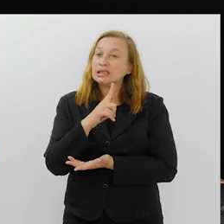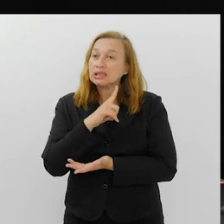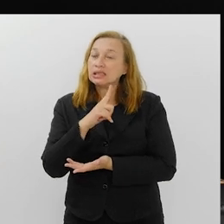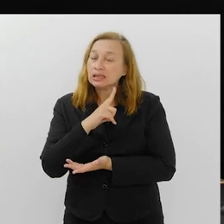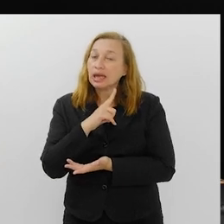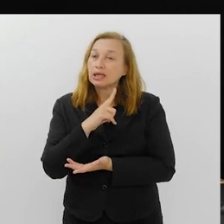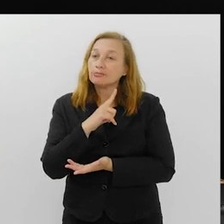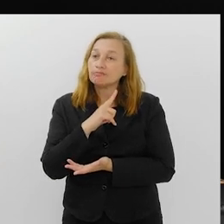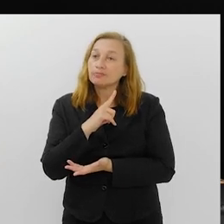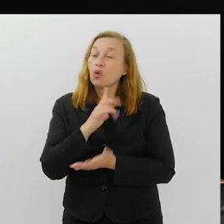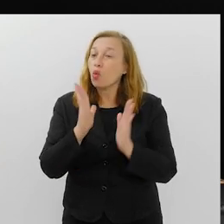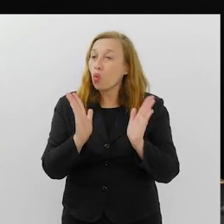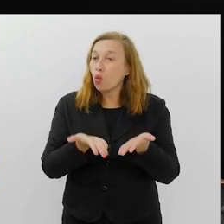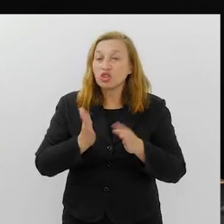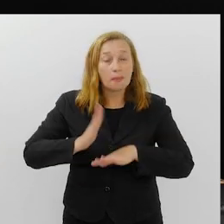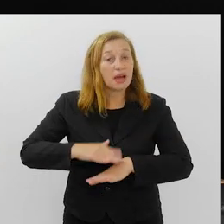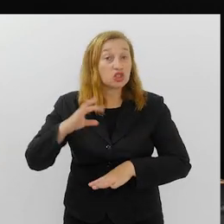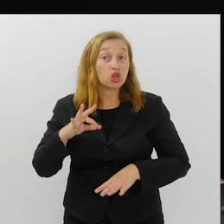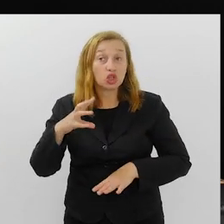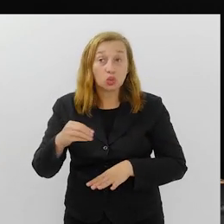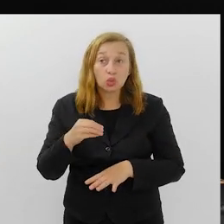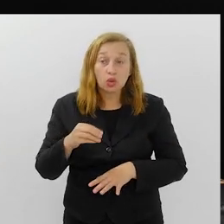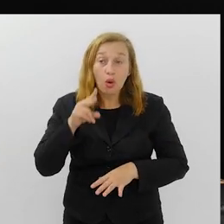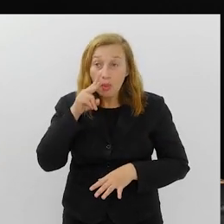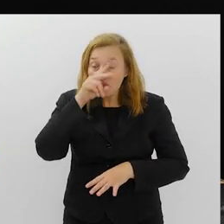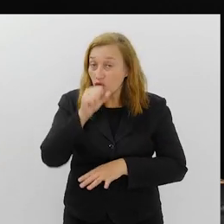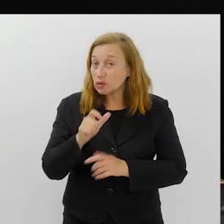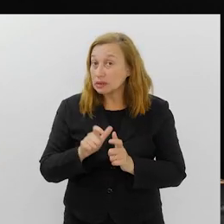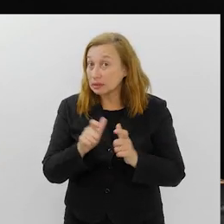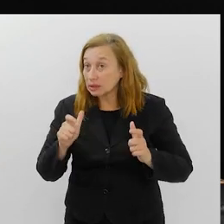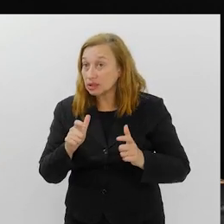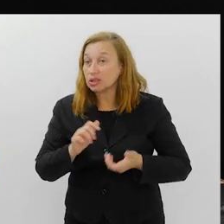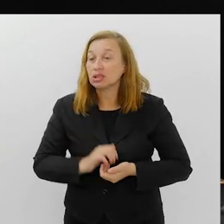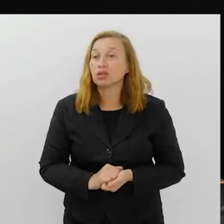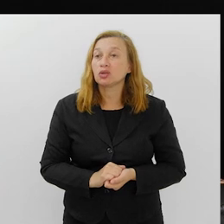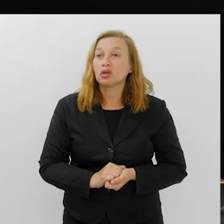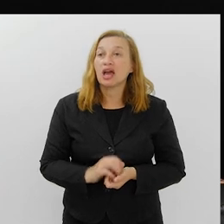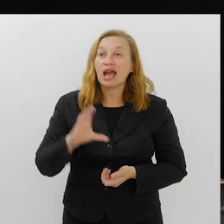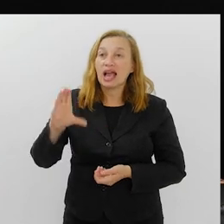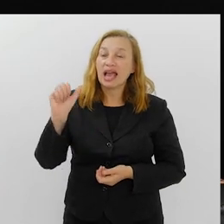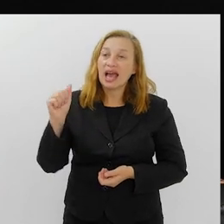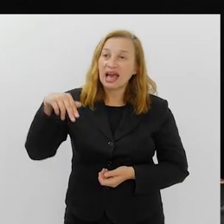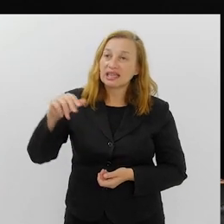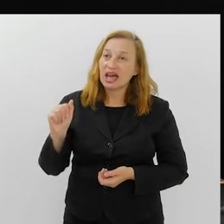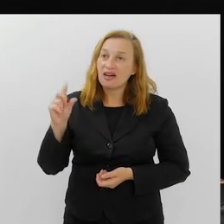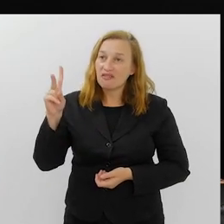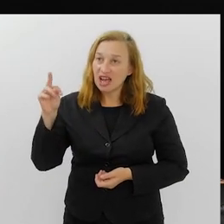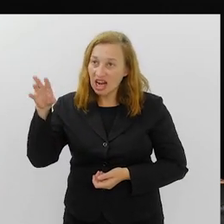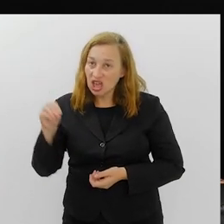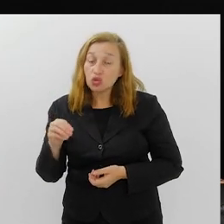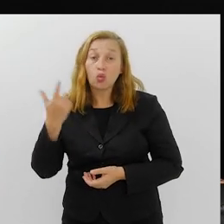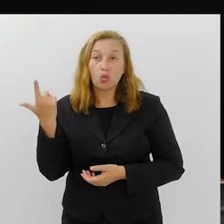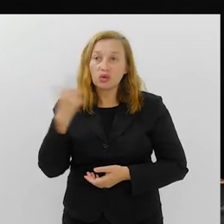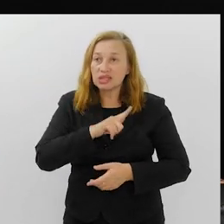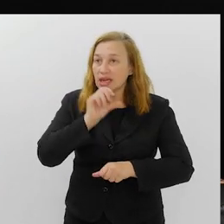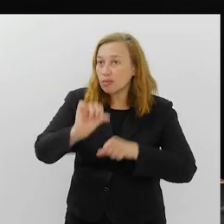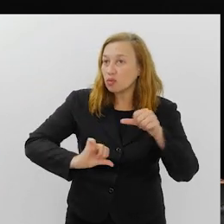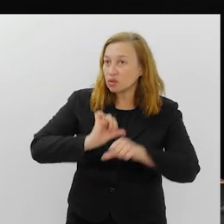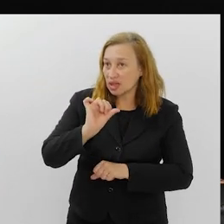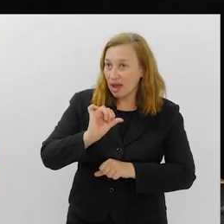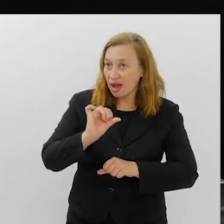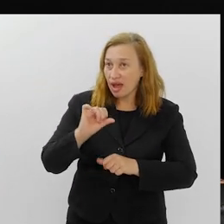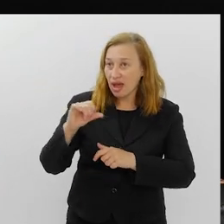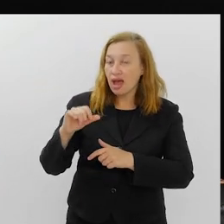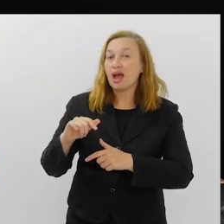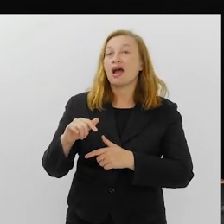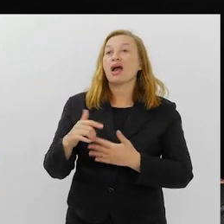existe ainda, hoje, mais do que nunca, uma força muito grande, que um carnavalesco consegue mudar a trajetória